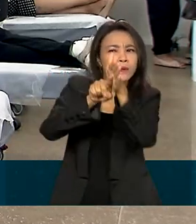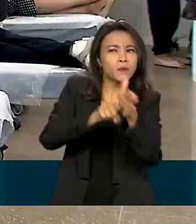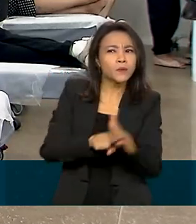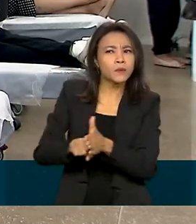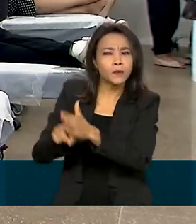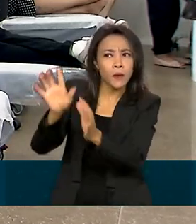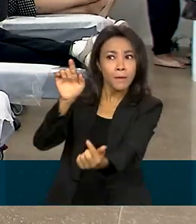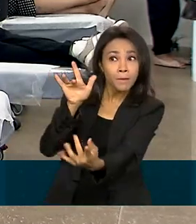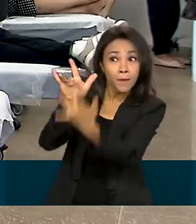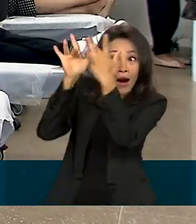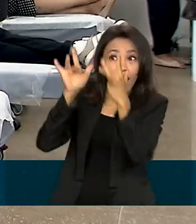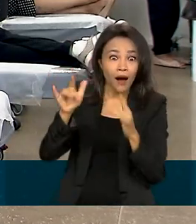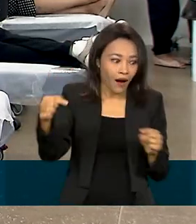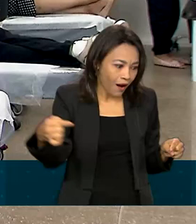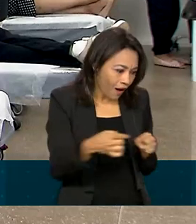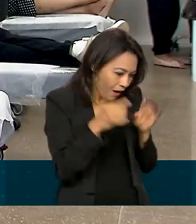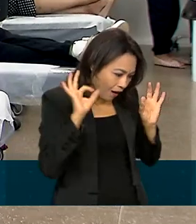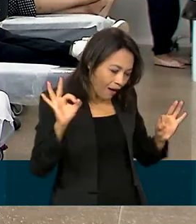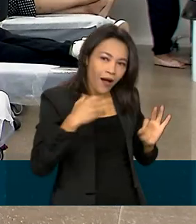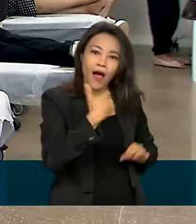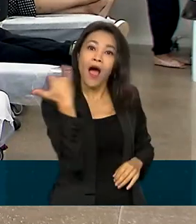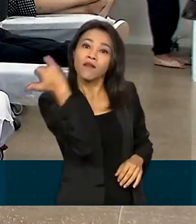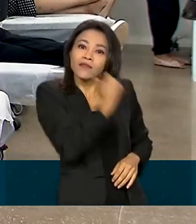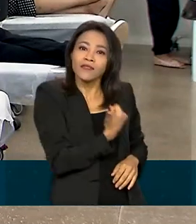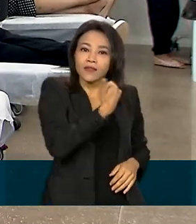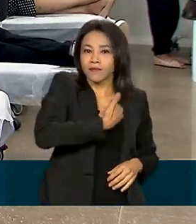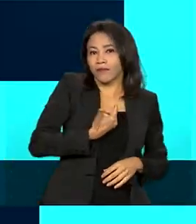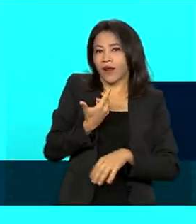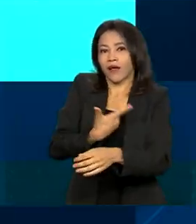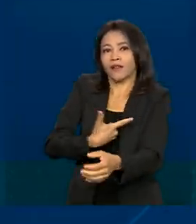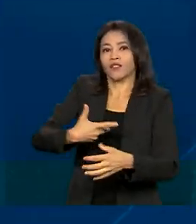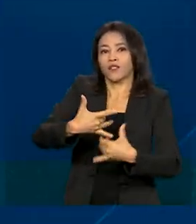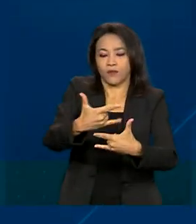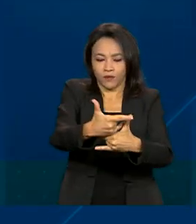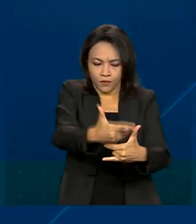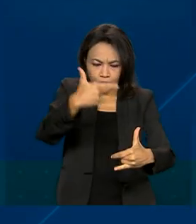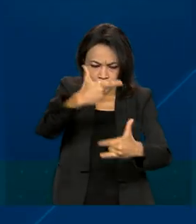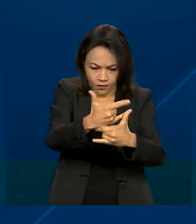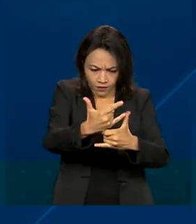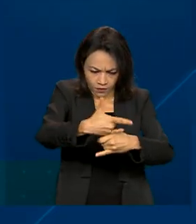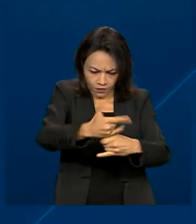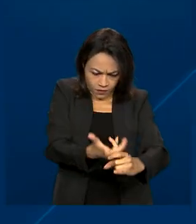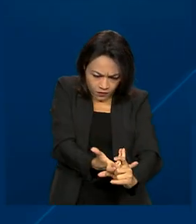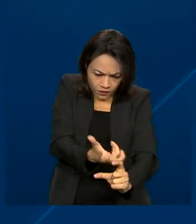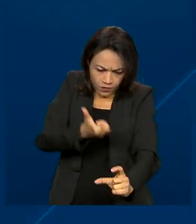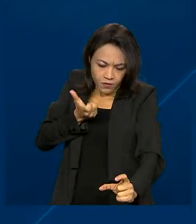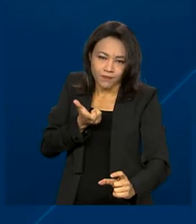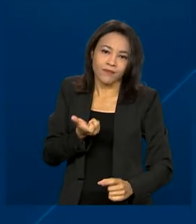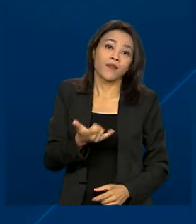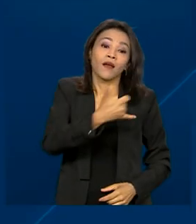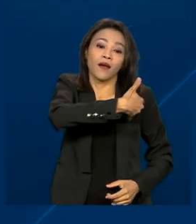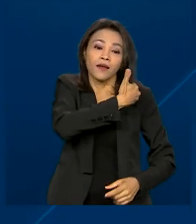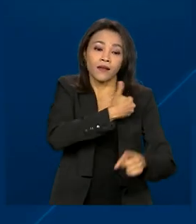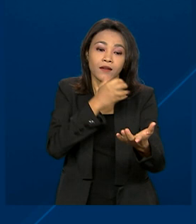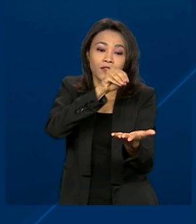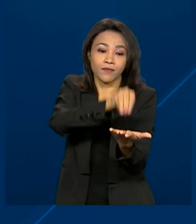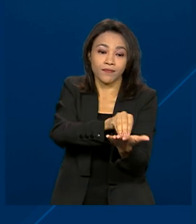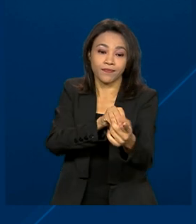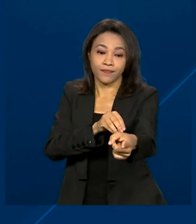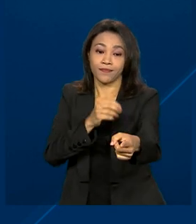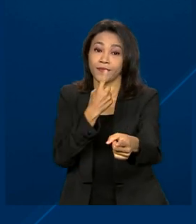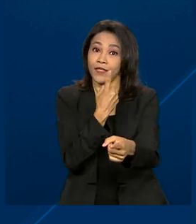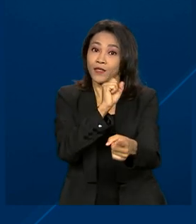é feito contato para começar os procedimentos de doação. Para se cadastrar, é preciso ter entre 18 e 35